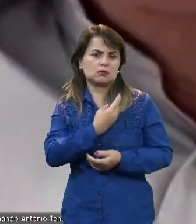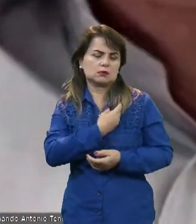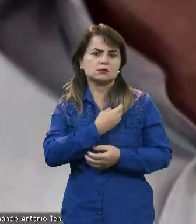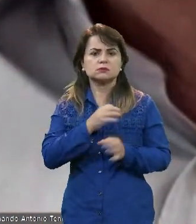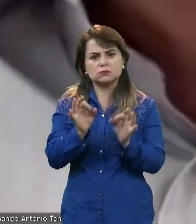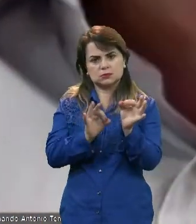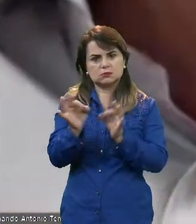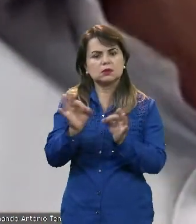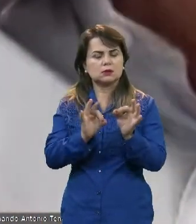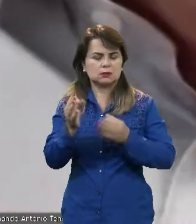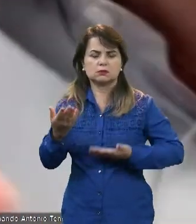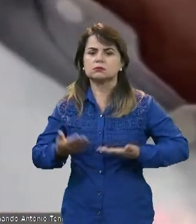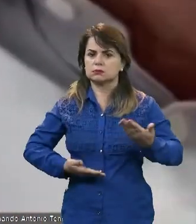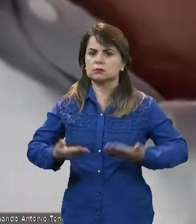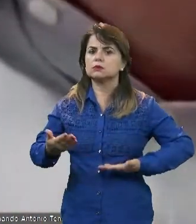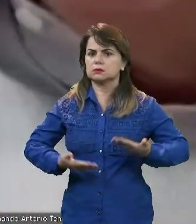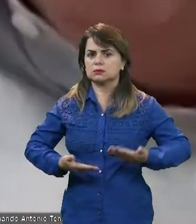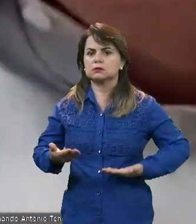atendê-los.